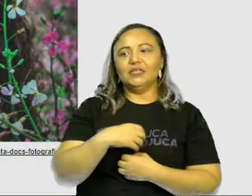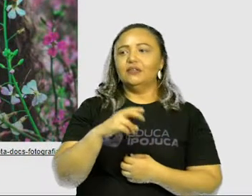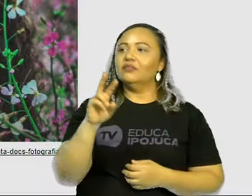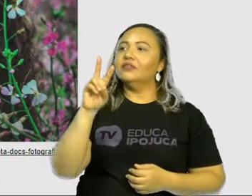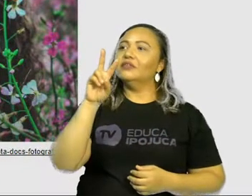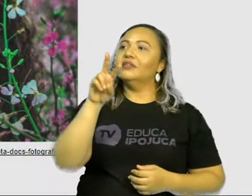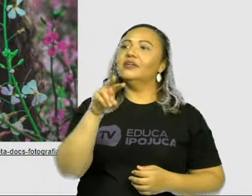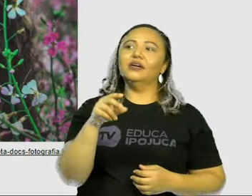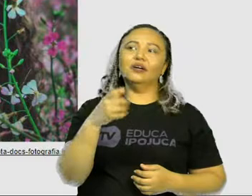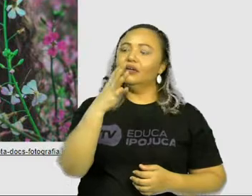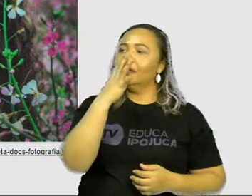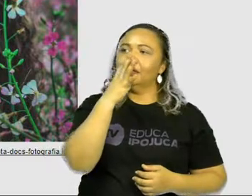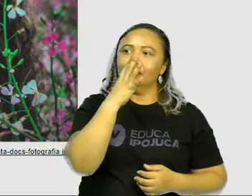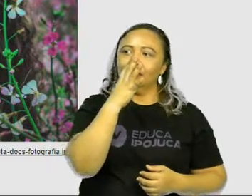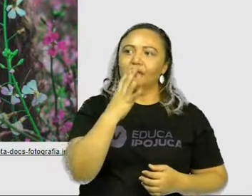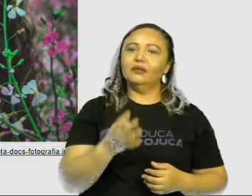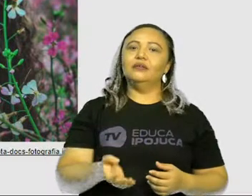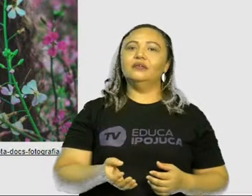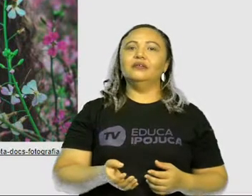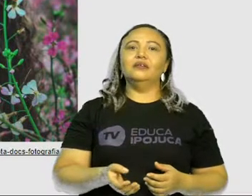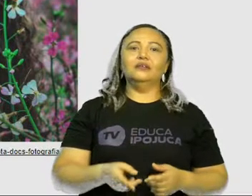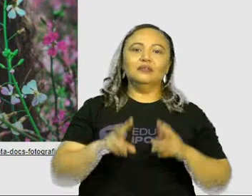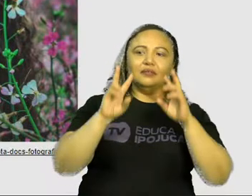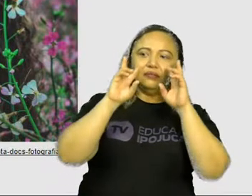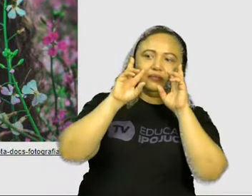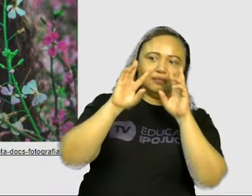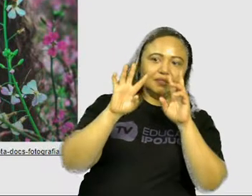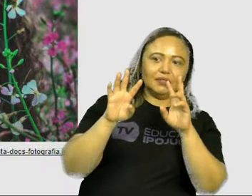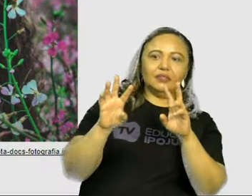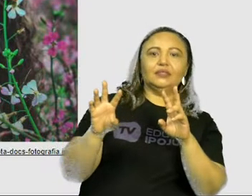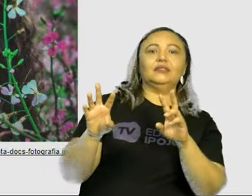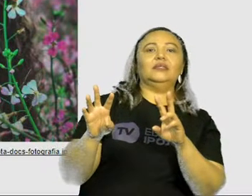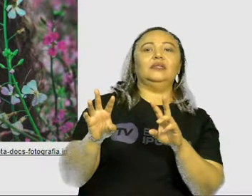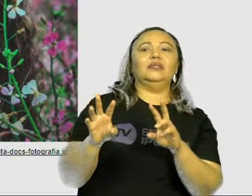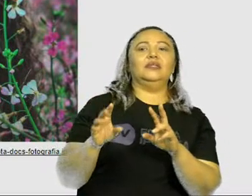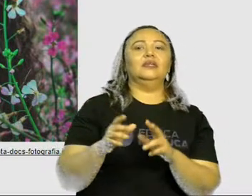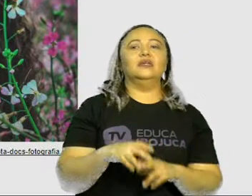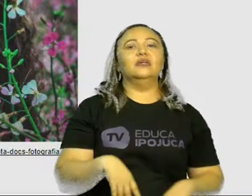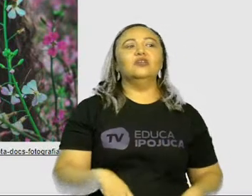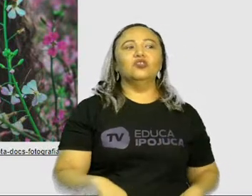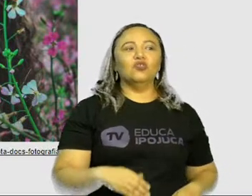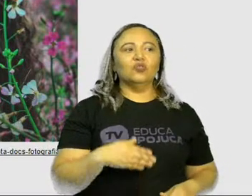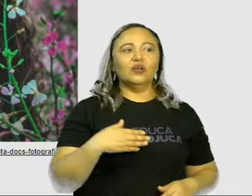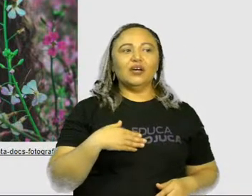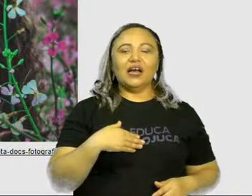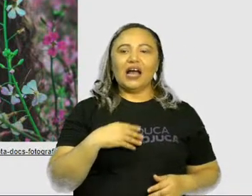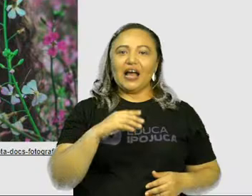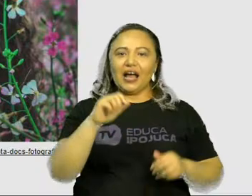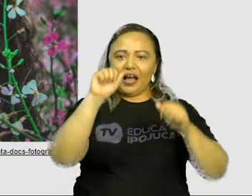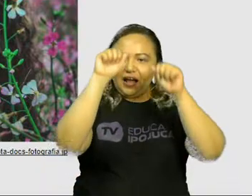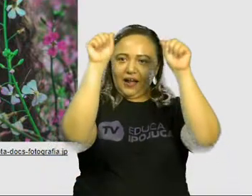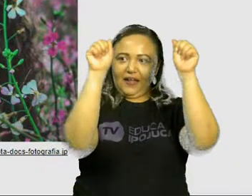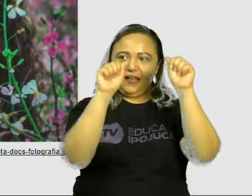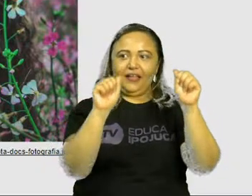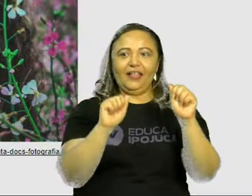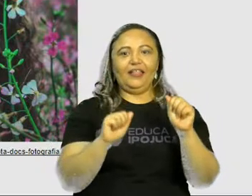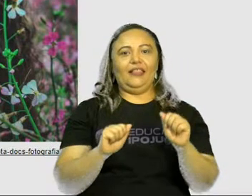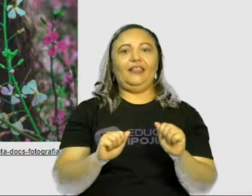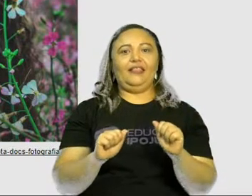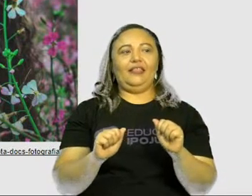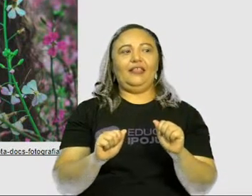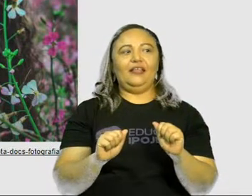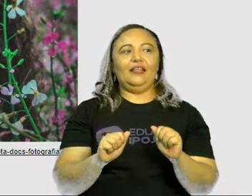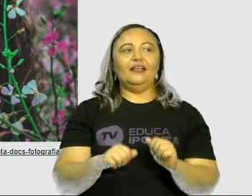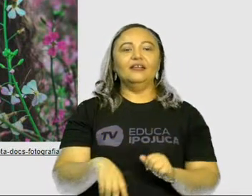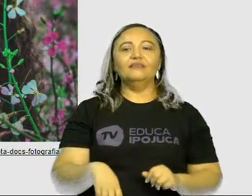a arte, se encantam, outros ficam meio fixados naquilo que eles estão observando, porque a arte, ela tem